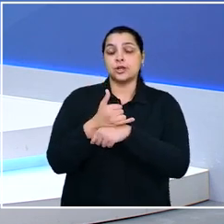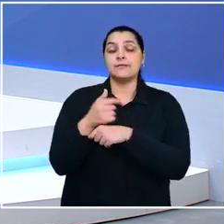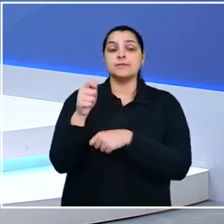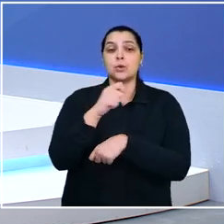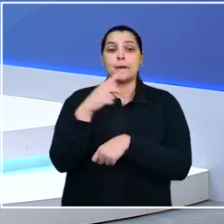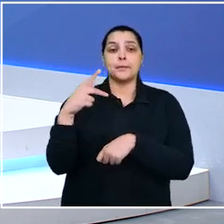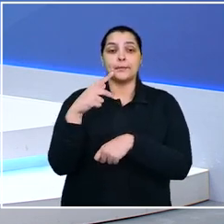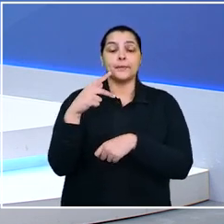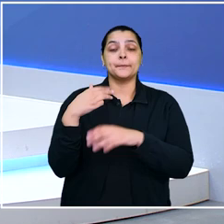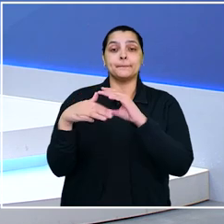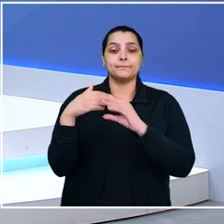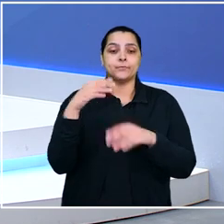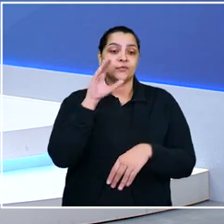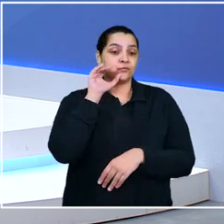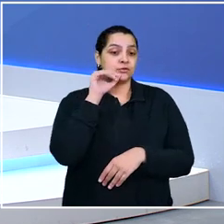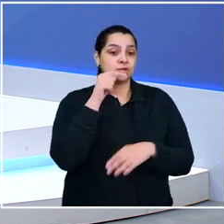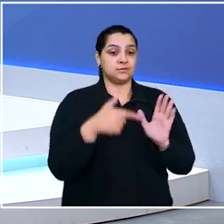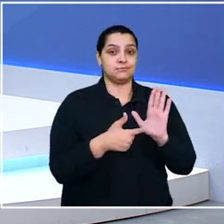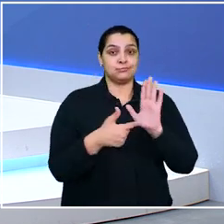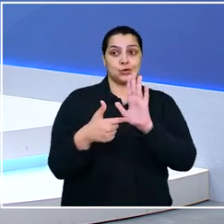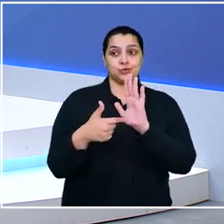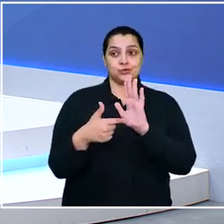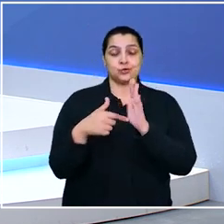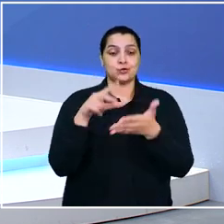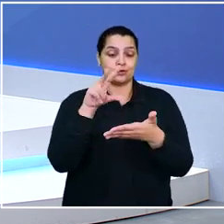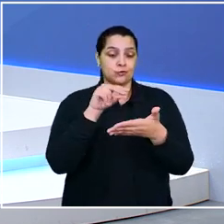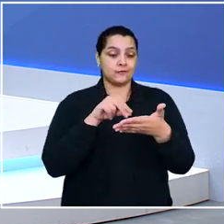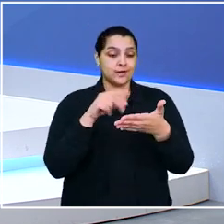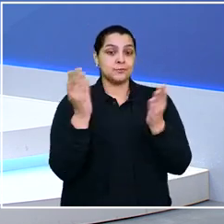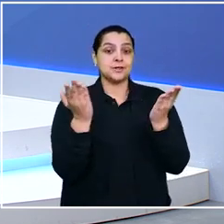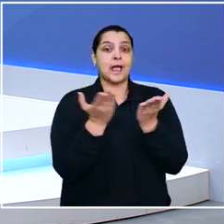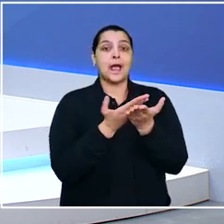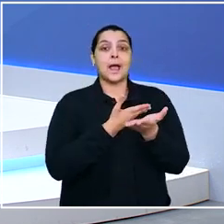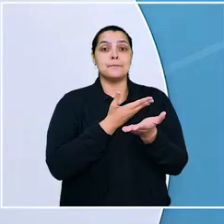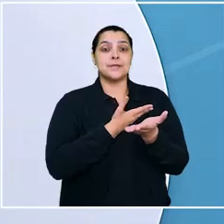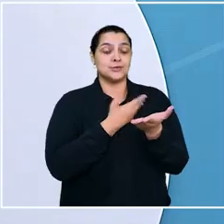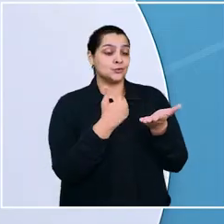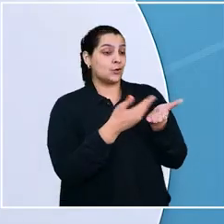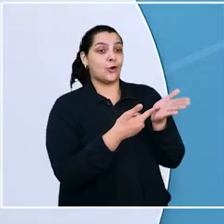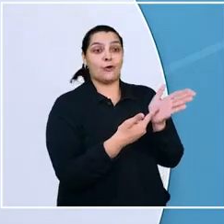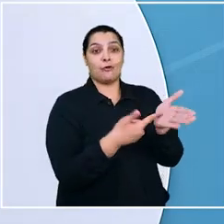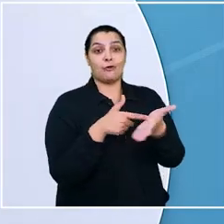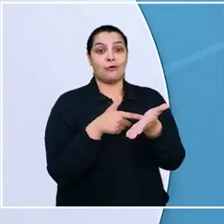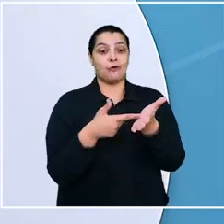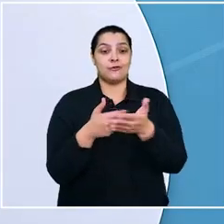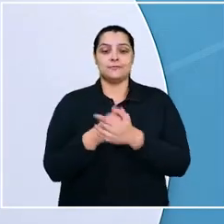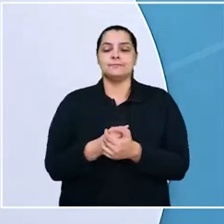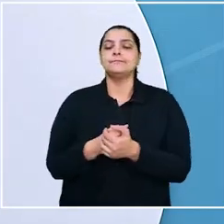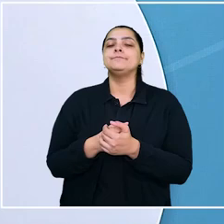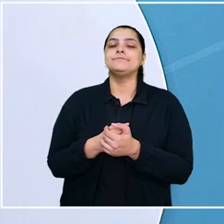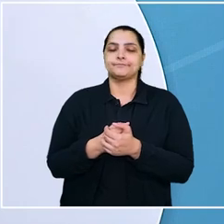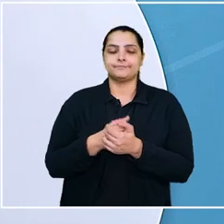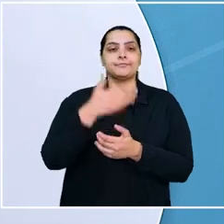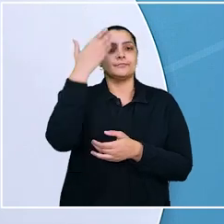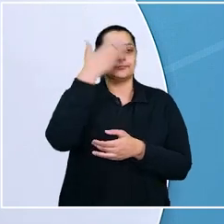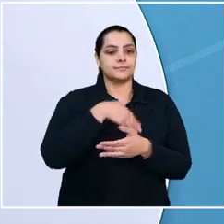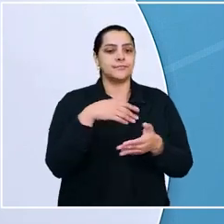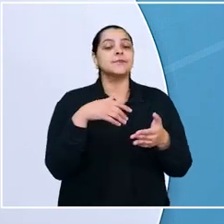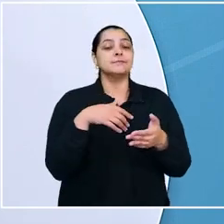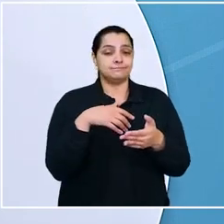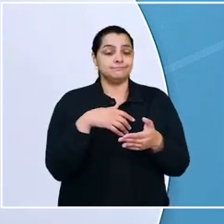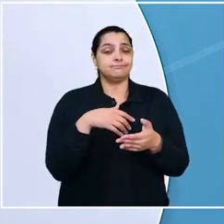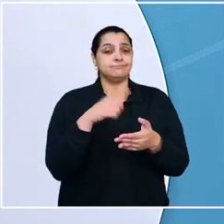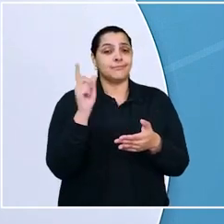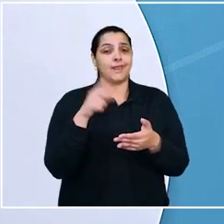aplicativo de mensagens. O empregado ainda mostrou as conversas aos colegas. O colegiado manteve decisão que reconheceu ter